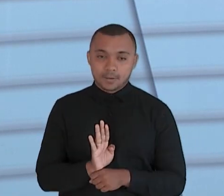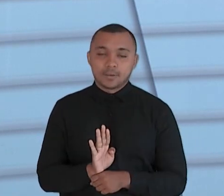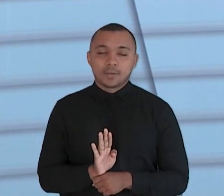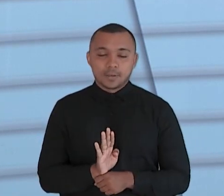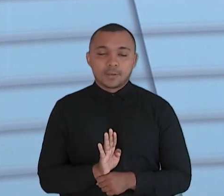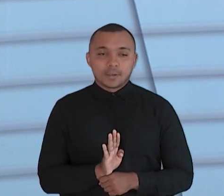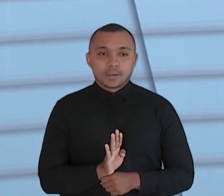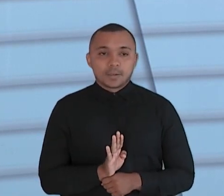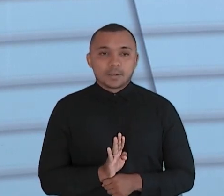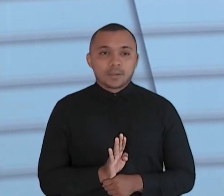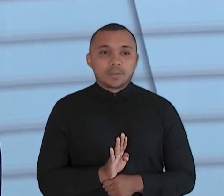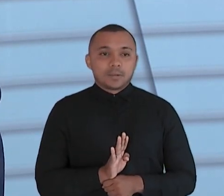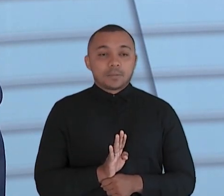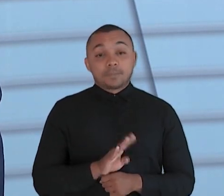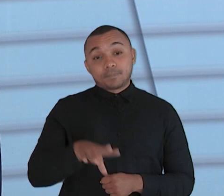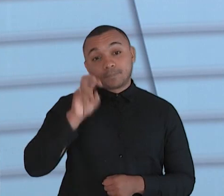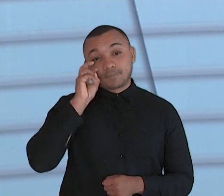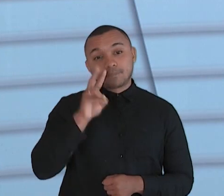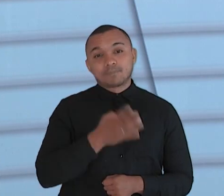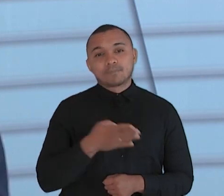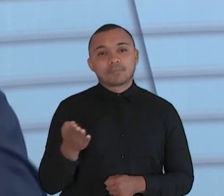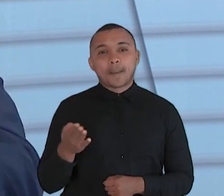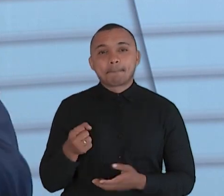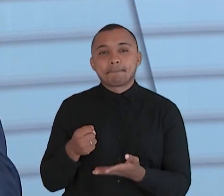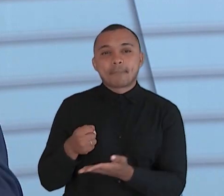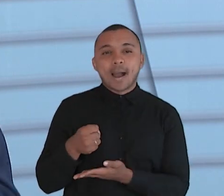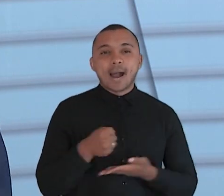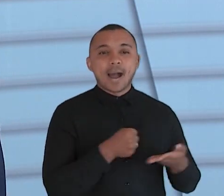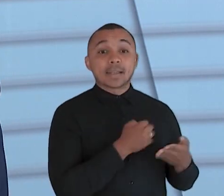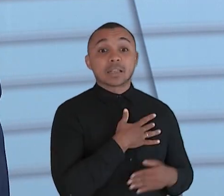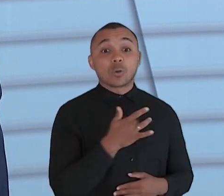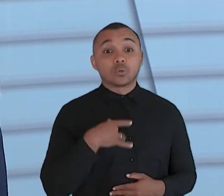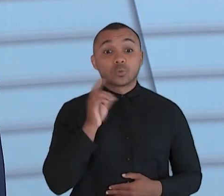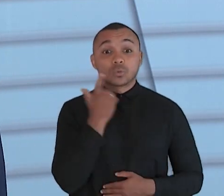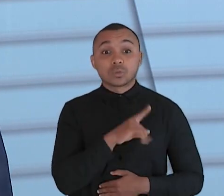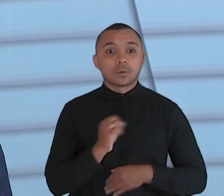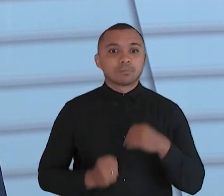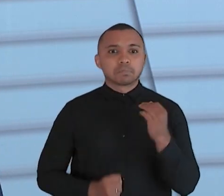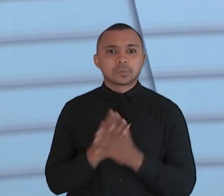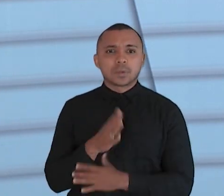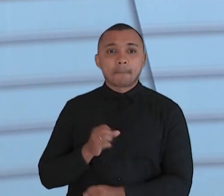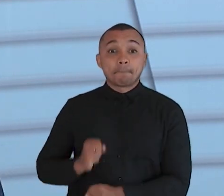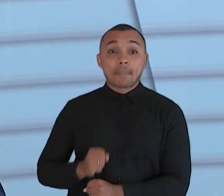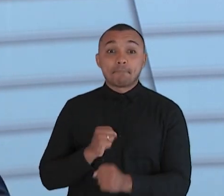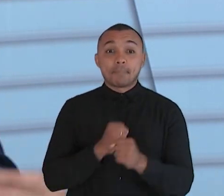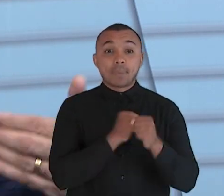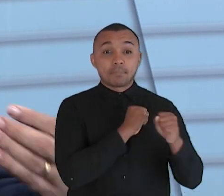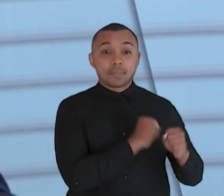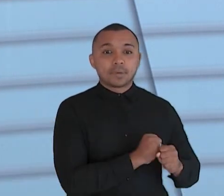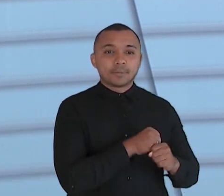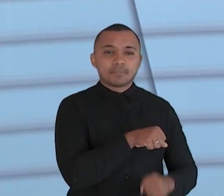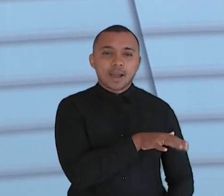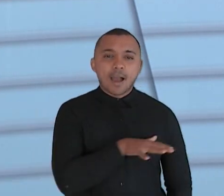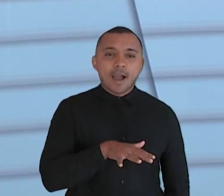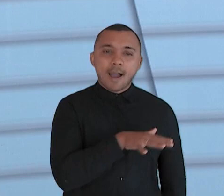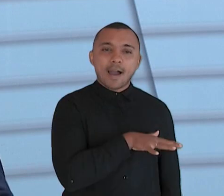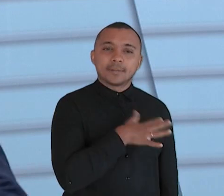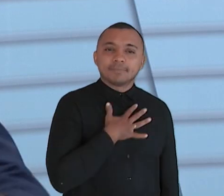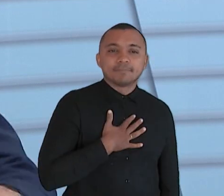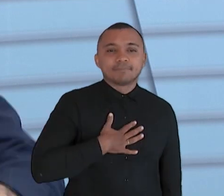vendo unidades básicas de saúde serem construídas nós estamos vendo área de lazer